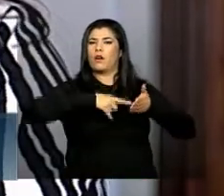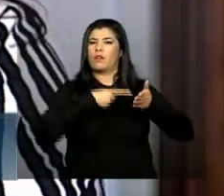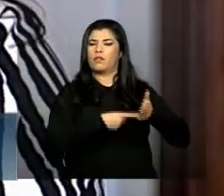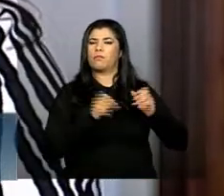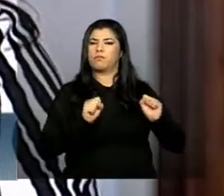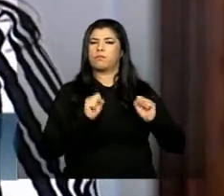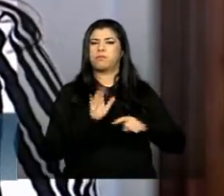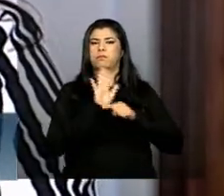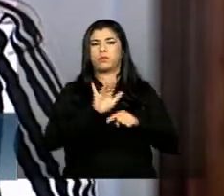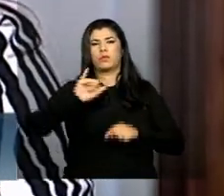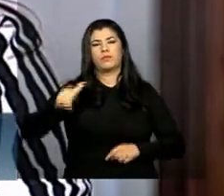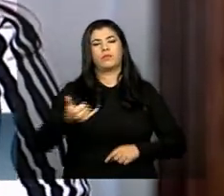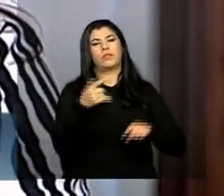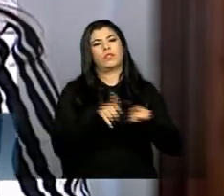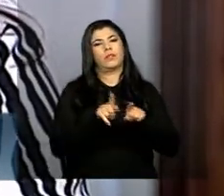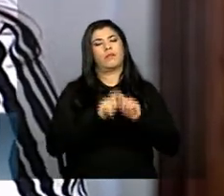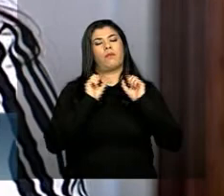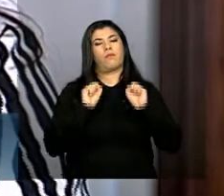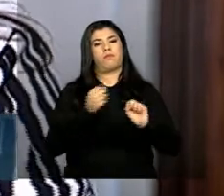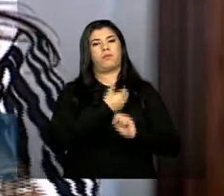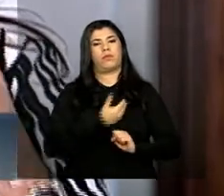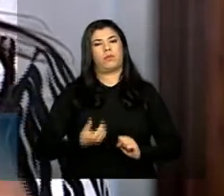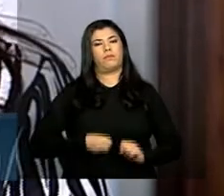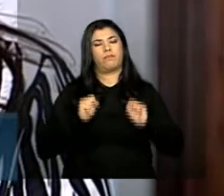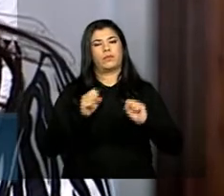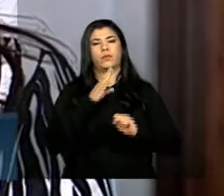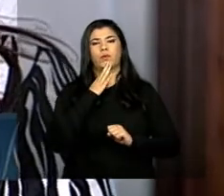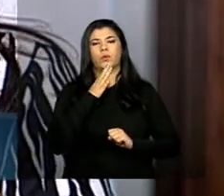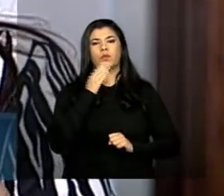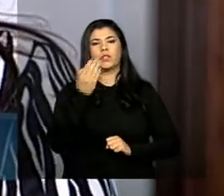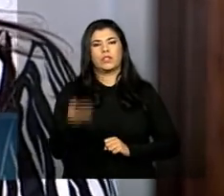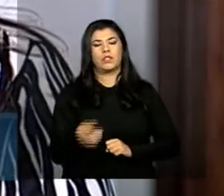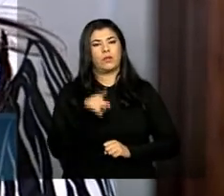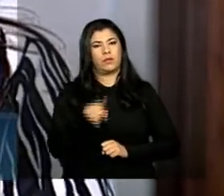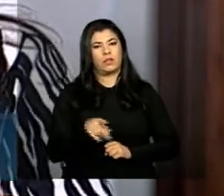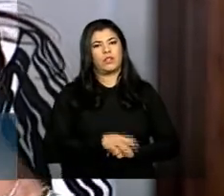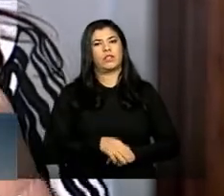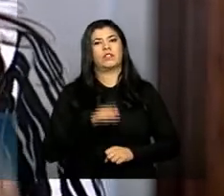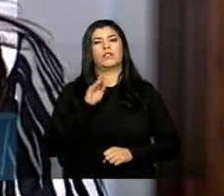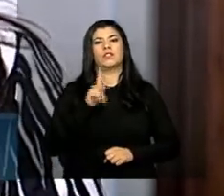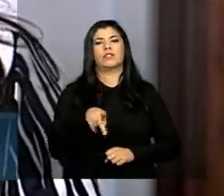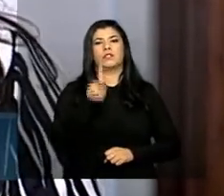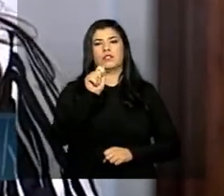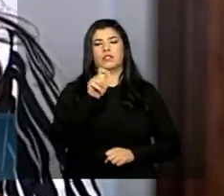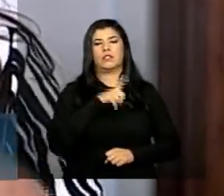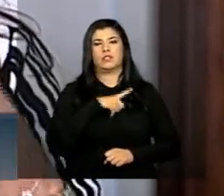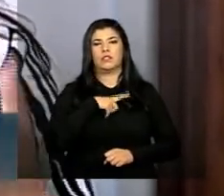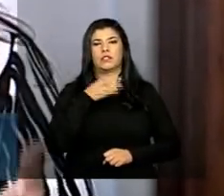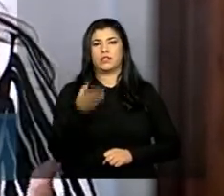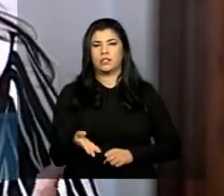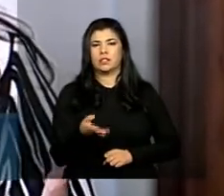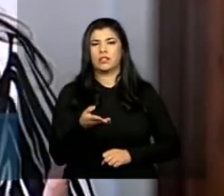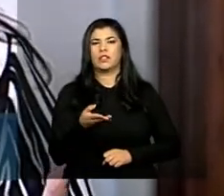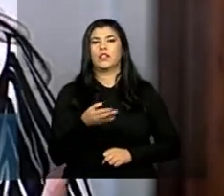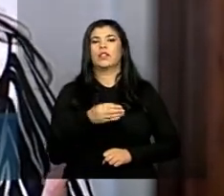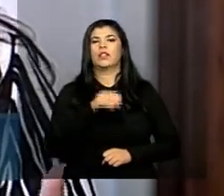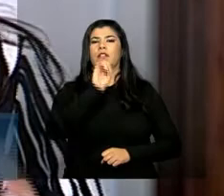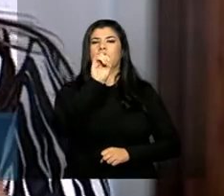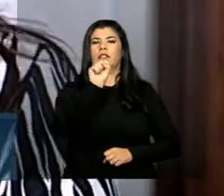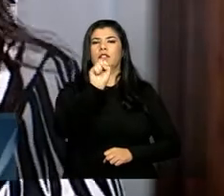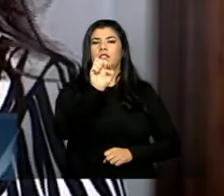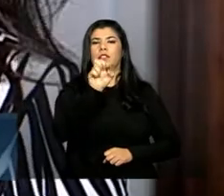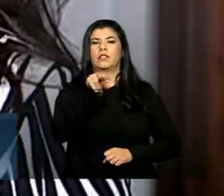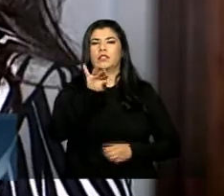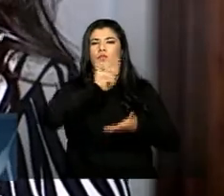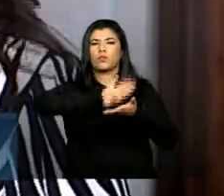do poder público conhecer as propriedades com o CAR ele pode ter a isenção do licenciamento burocrático